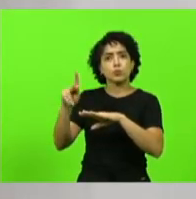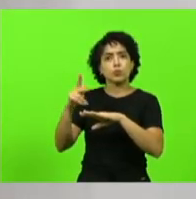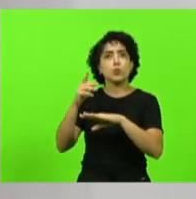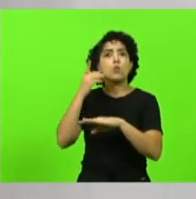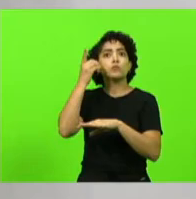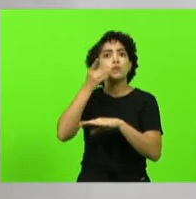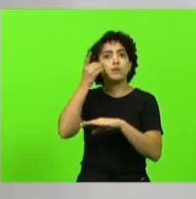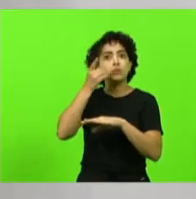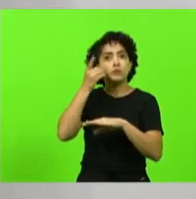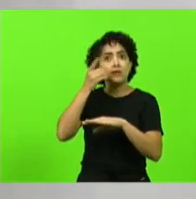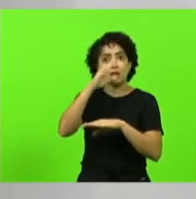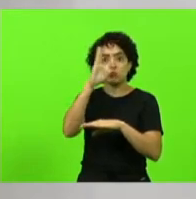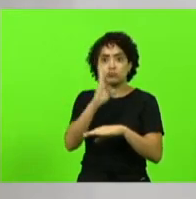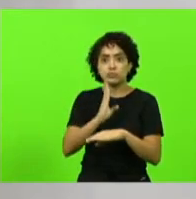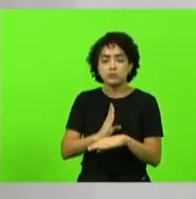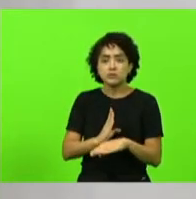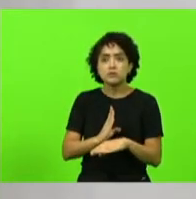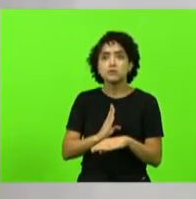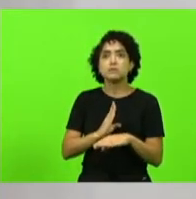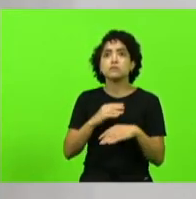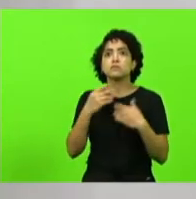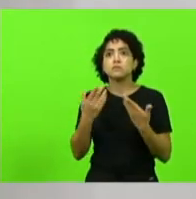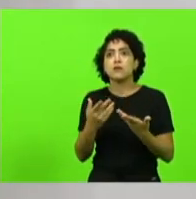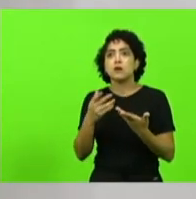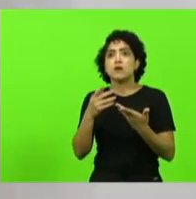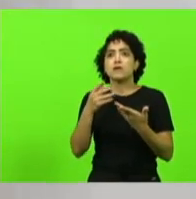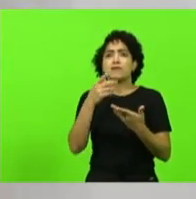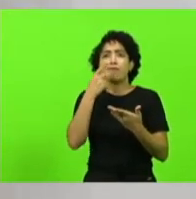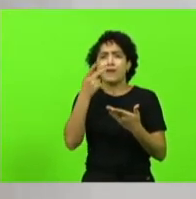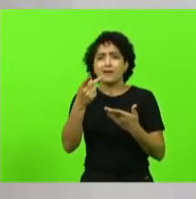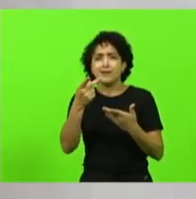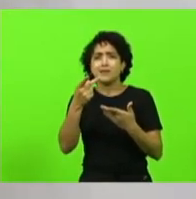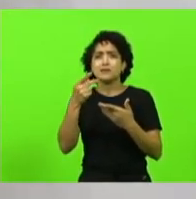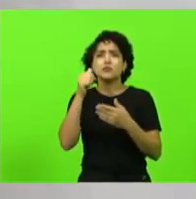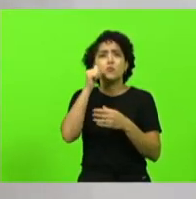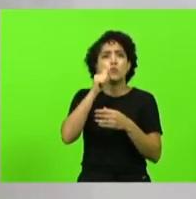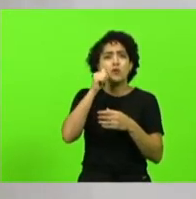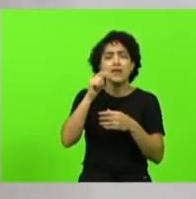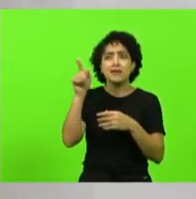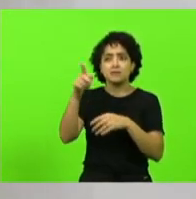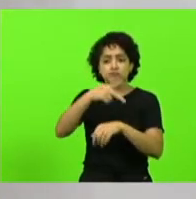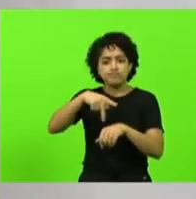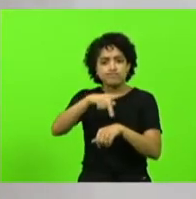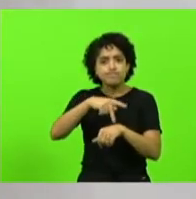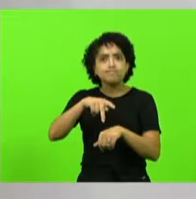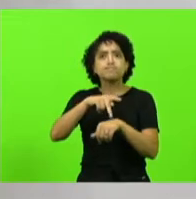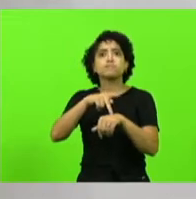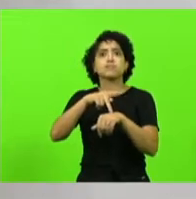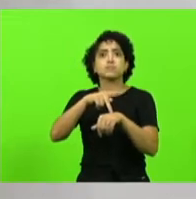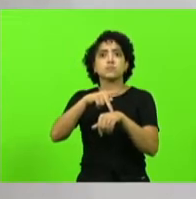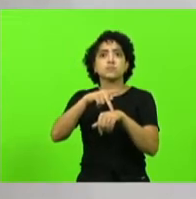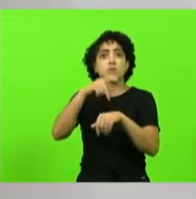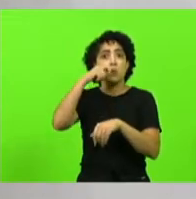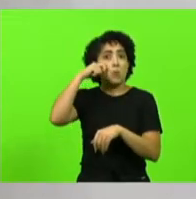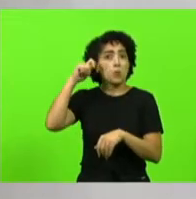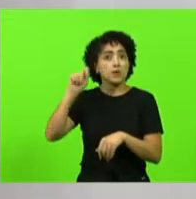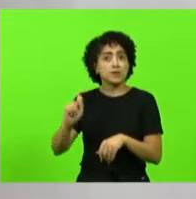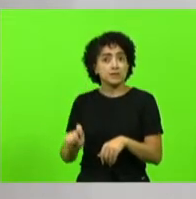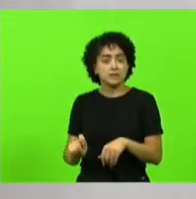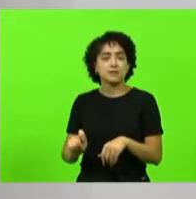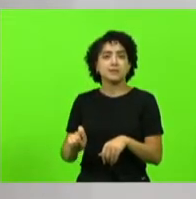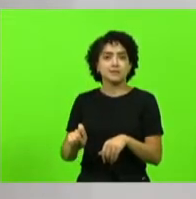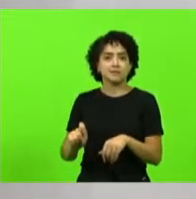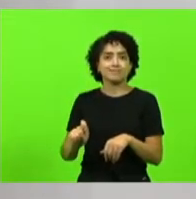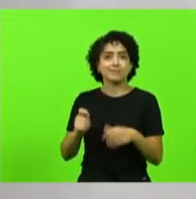objetificando as mulheres ucranianas que enfrentam uma guerra um massacre a seu país